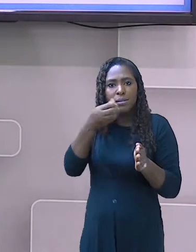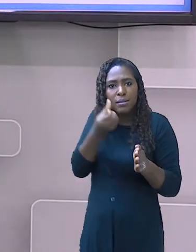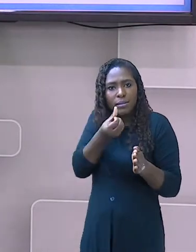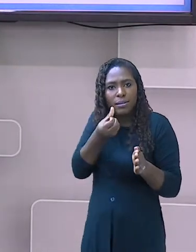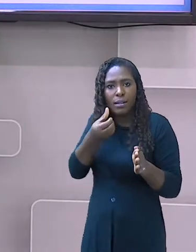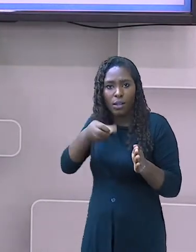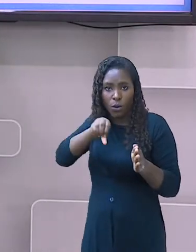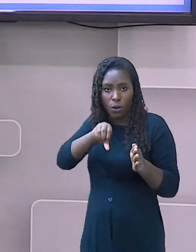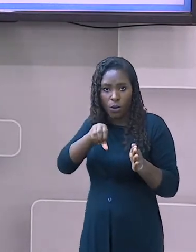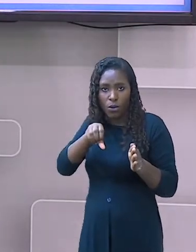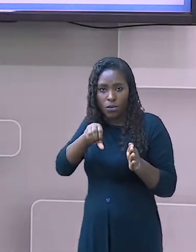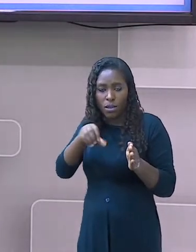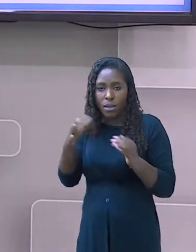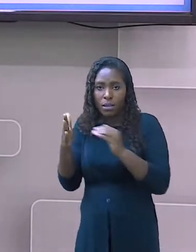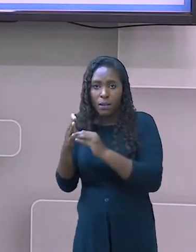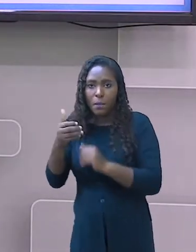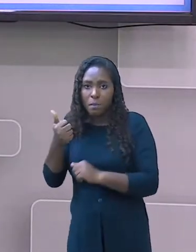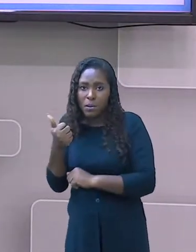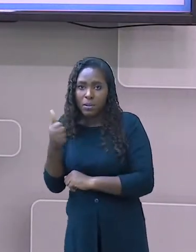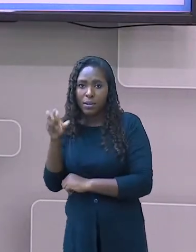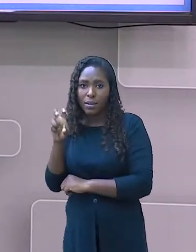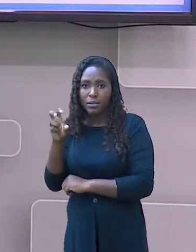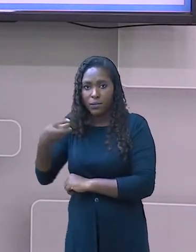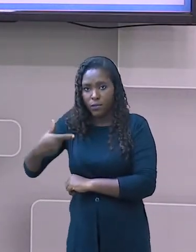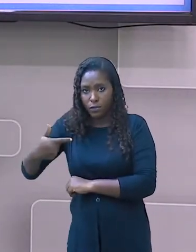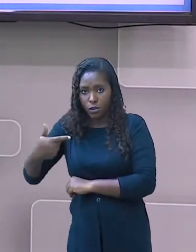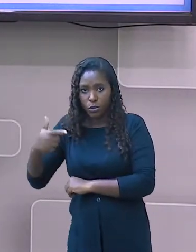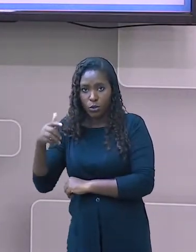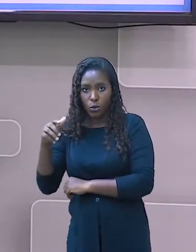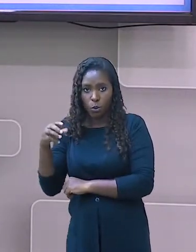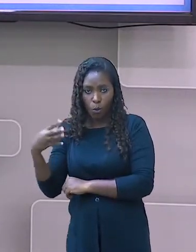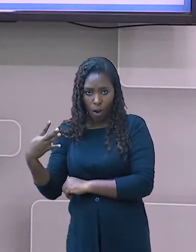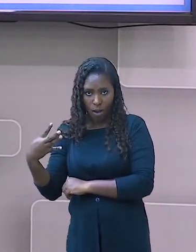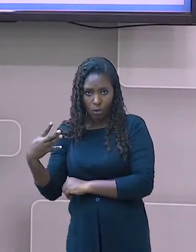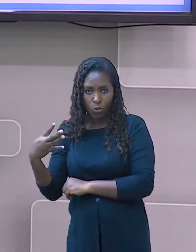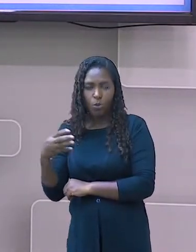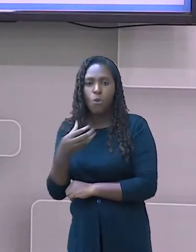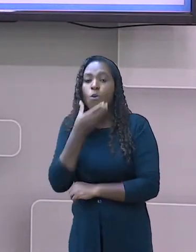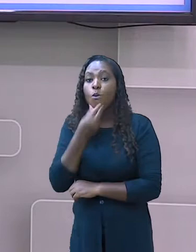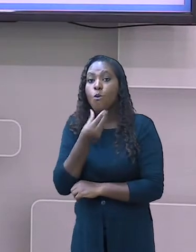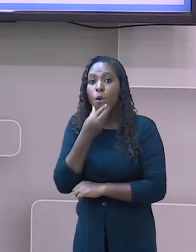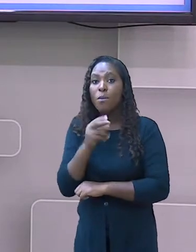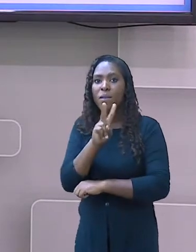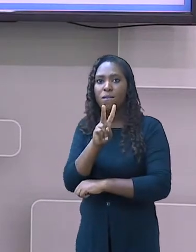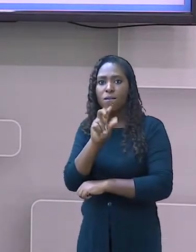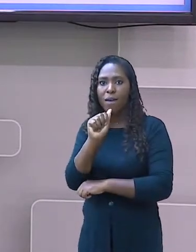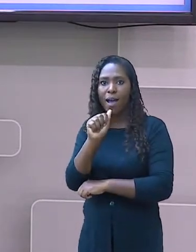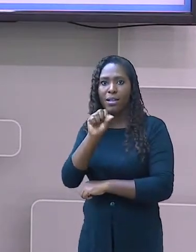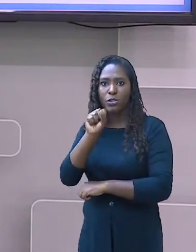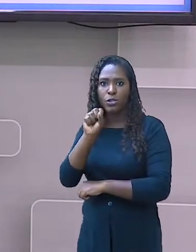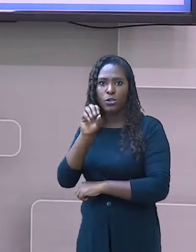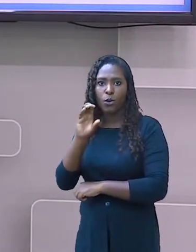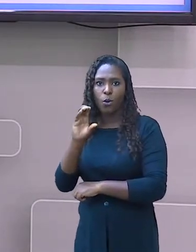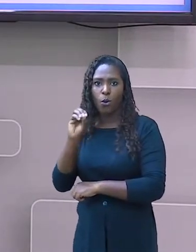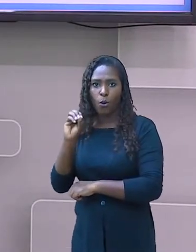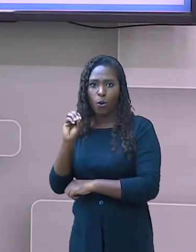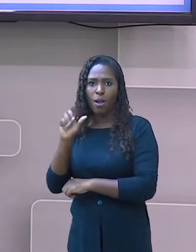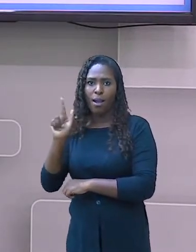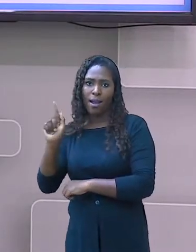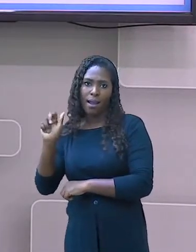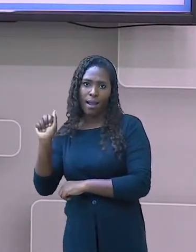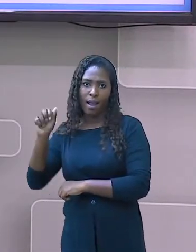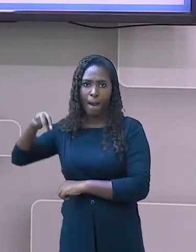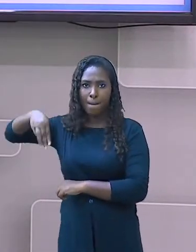chegar a Calicut, nas Índias, e aí estabelecer negociações com os chefes locais,